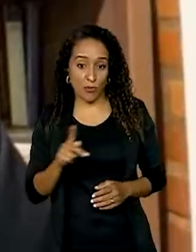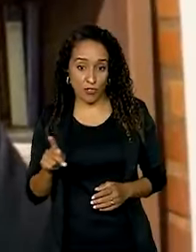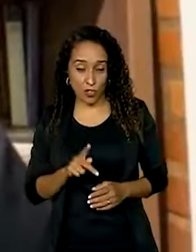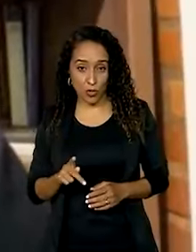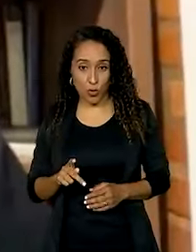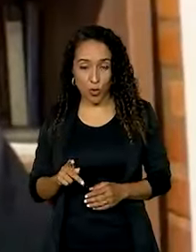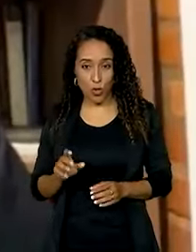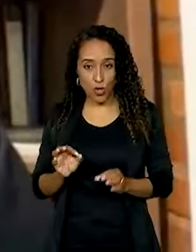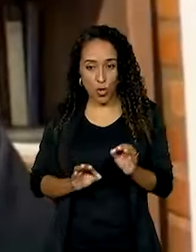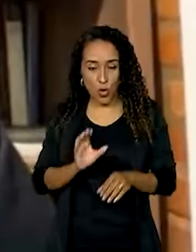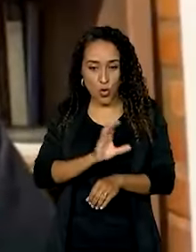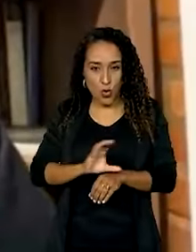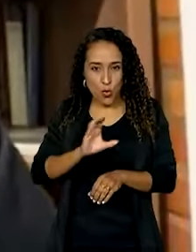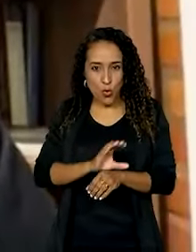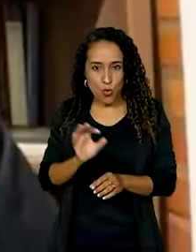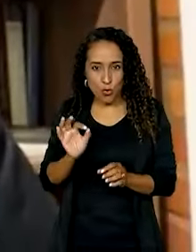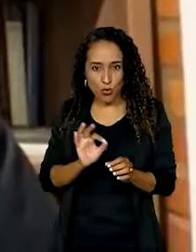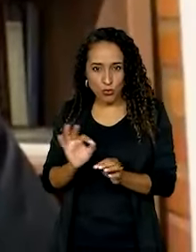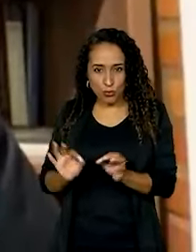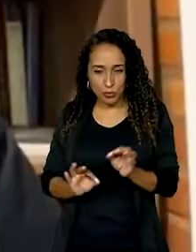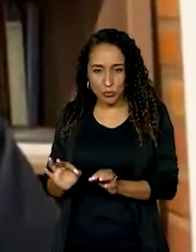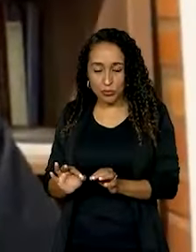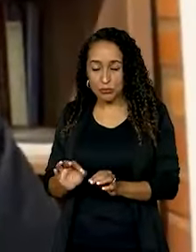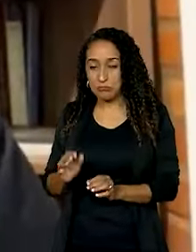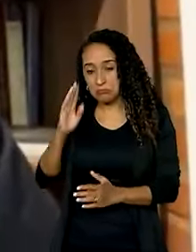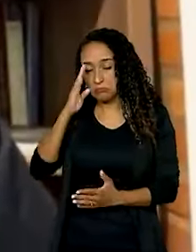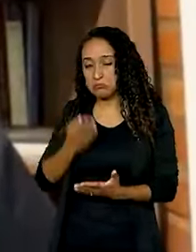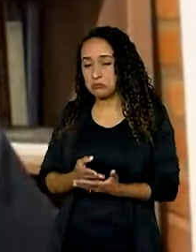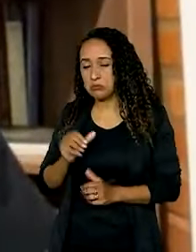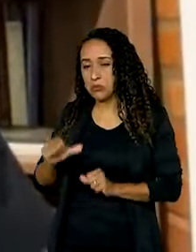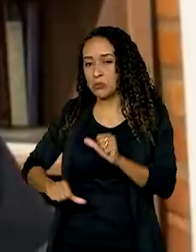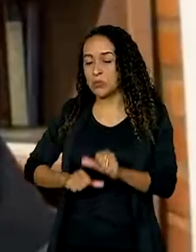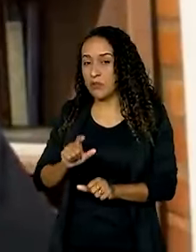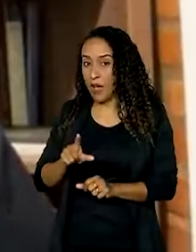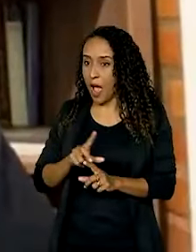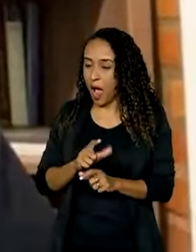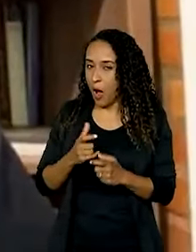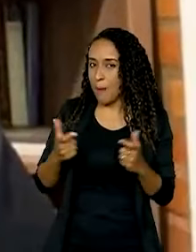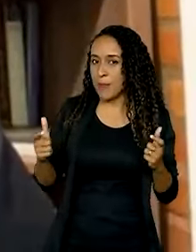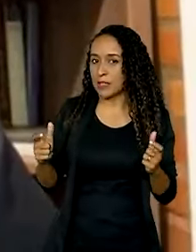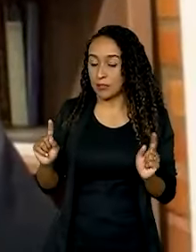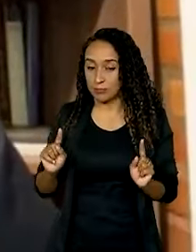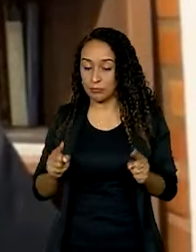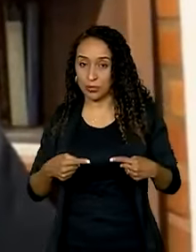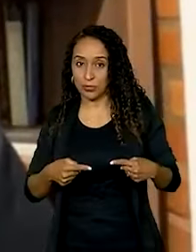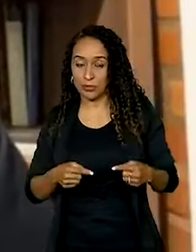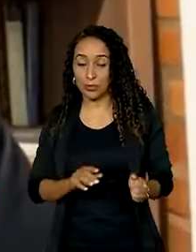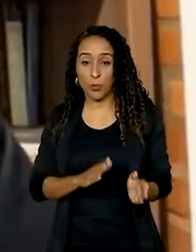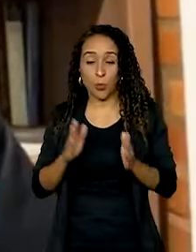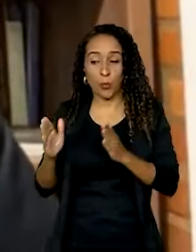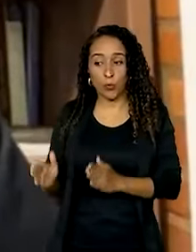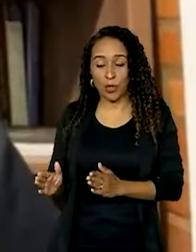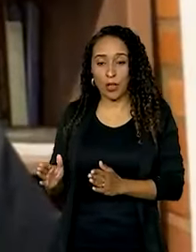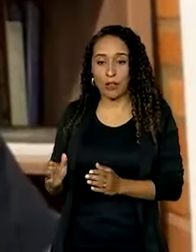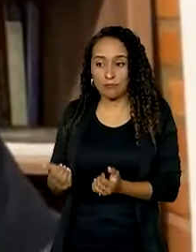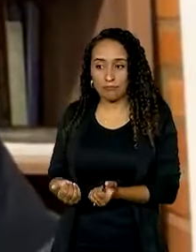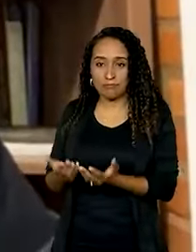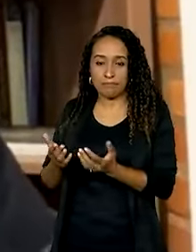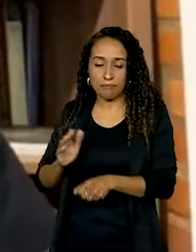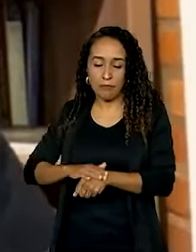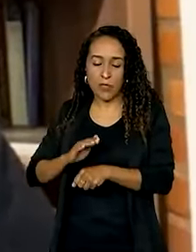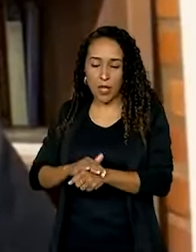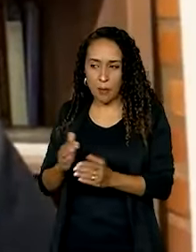preparatório acredita que as alterações vão aumentar a concorrência. Por outro lado, oferece um tempo